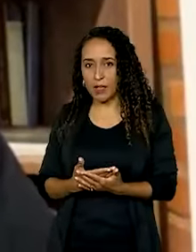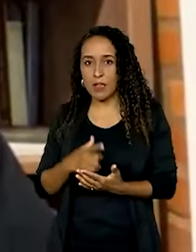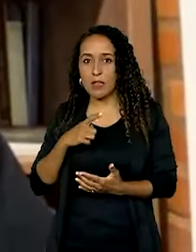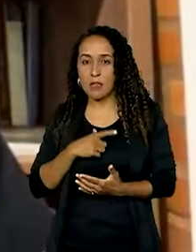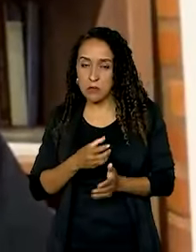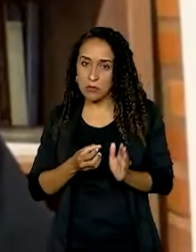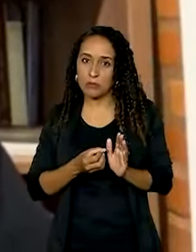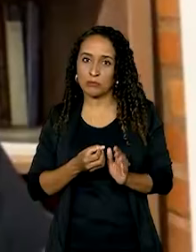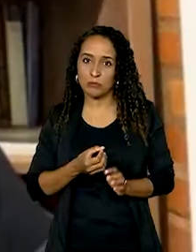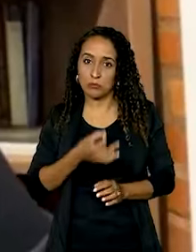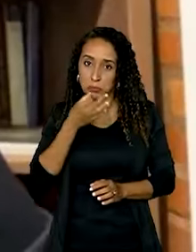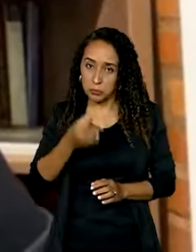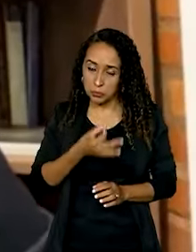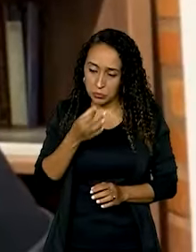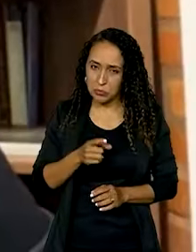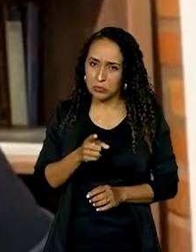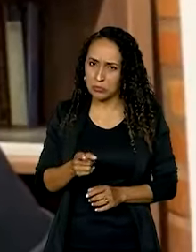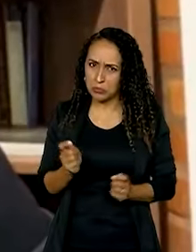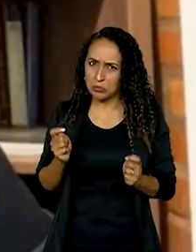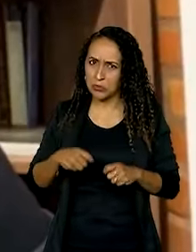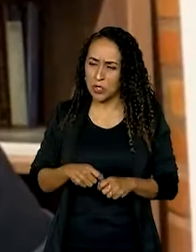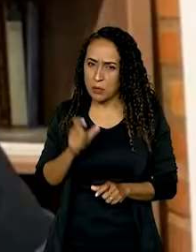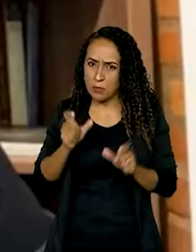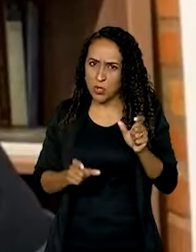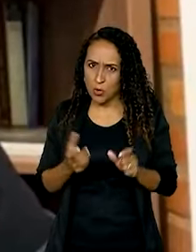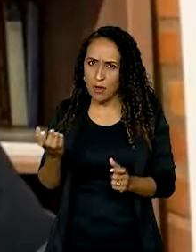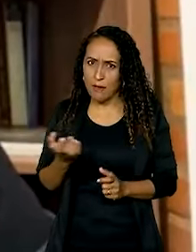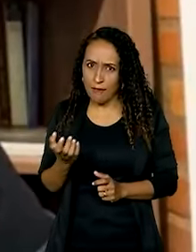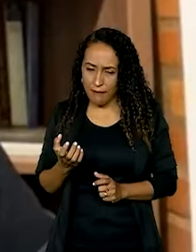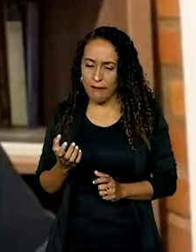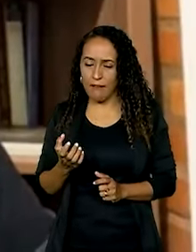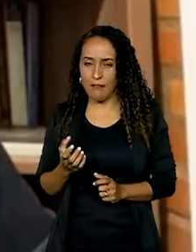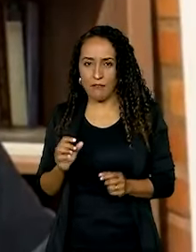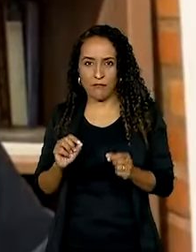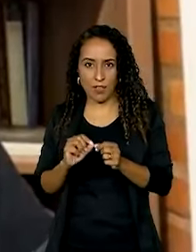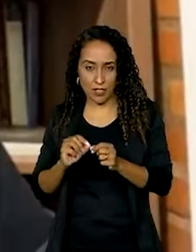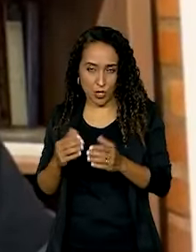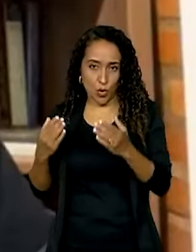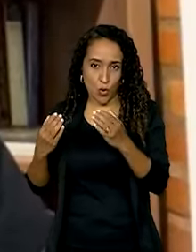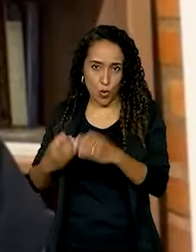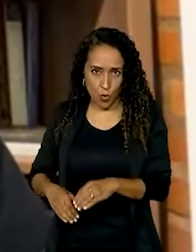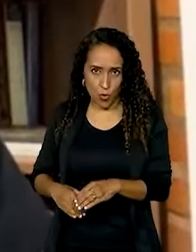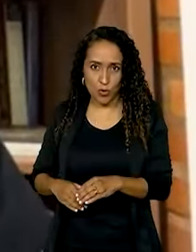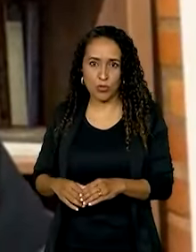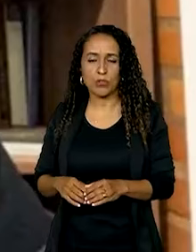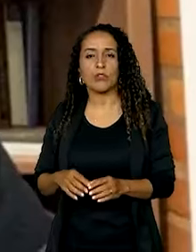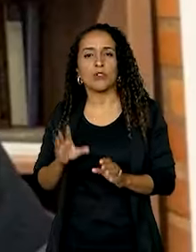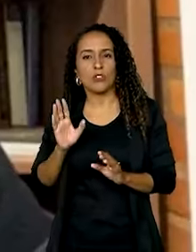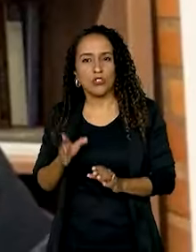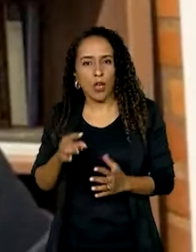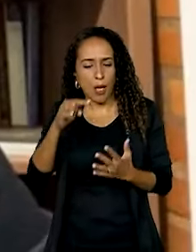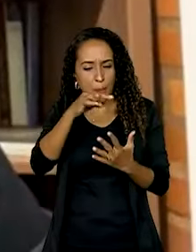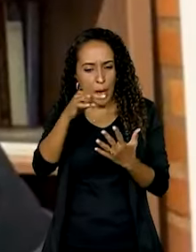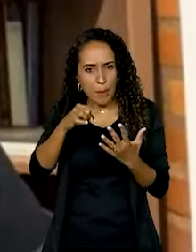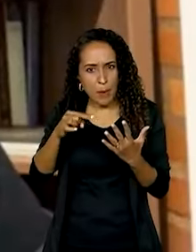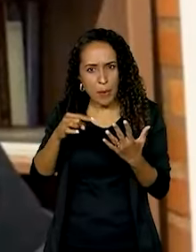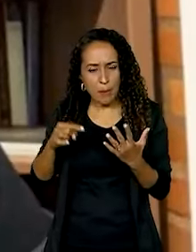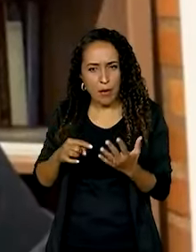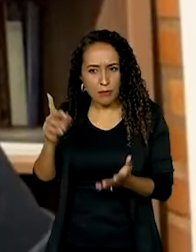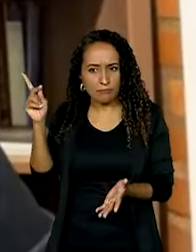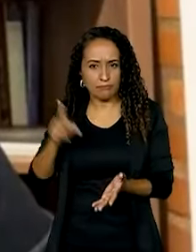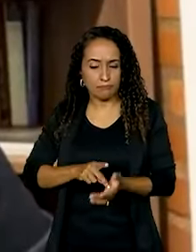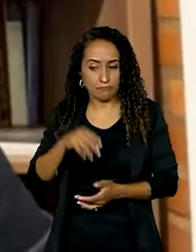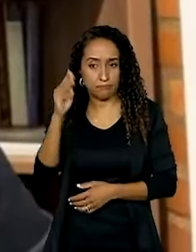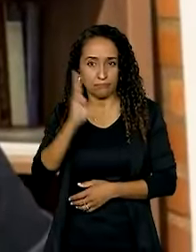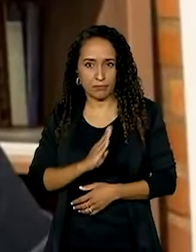recomendo fortemente para os candidatos do concurso nacional unificado. Aqui eles já olhem esses tópicos de realidade brasileira,